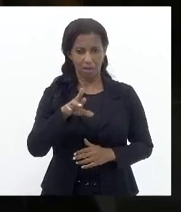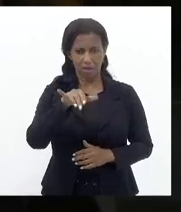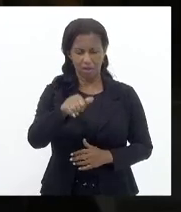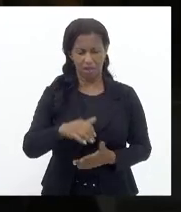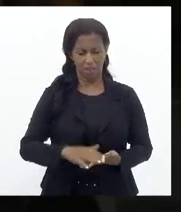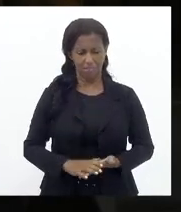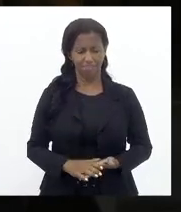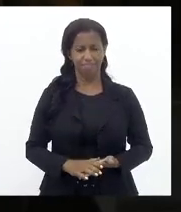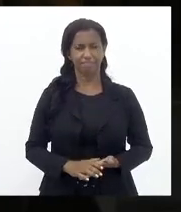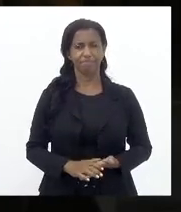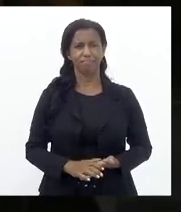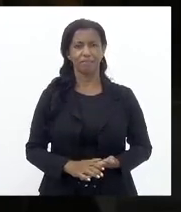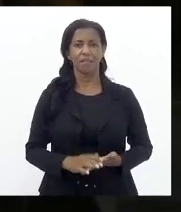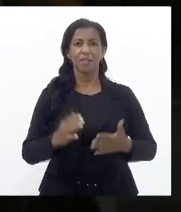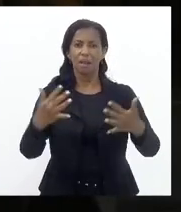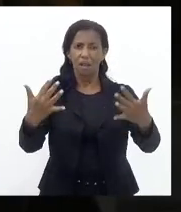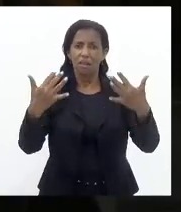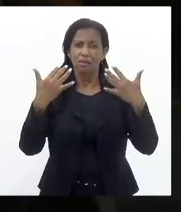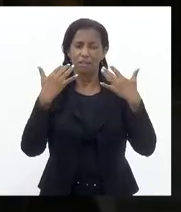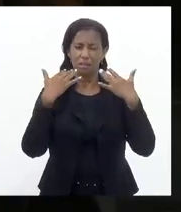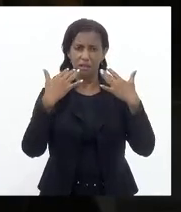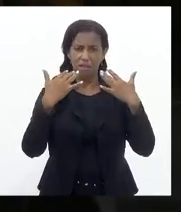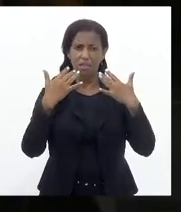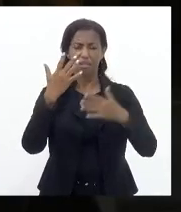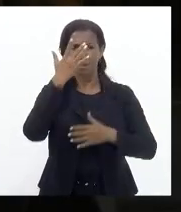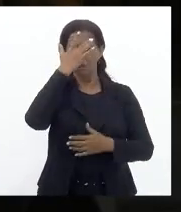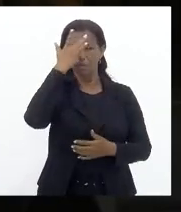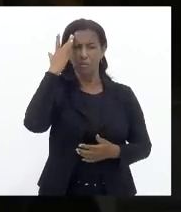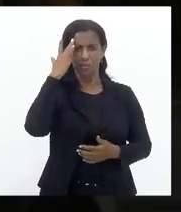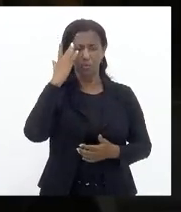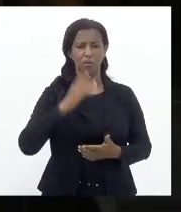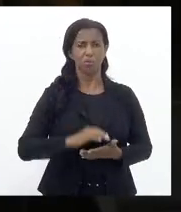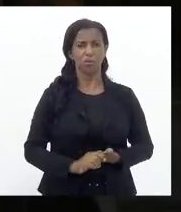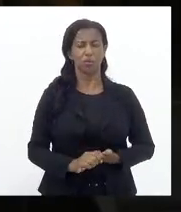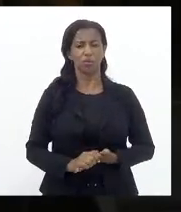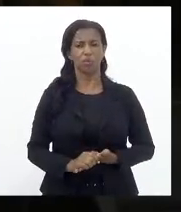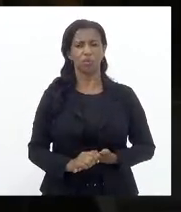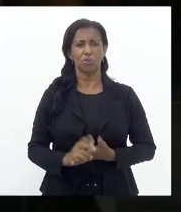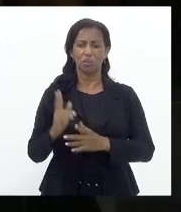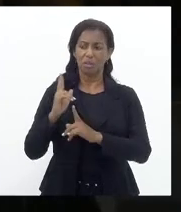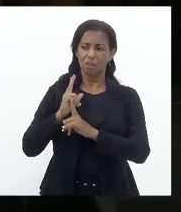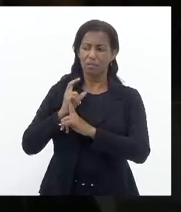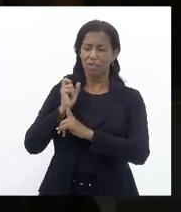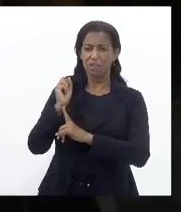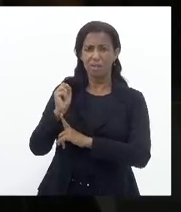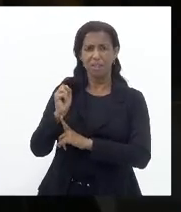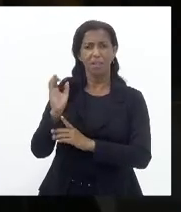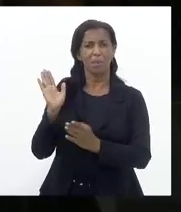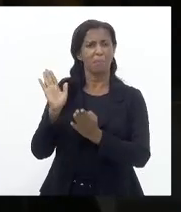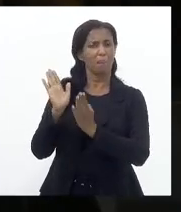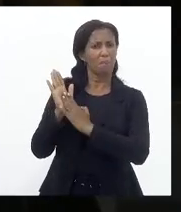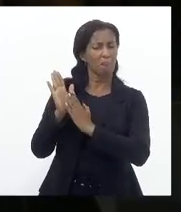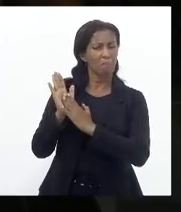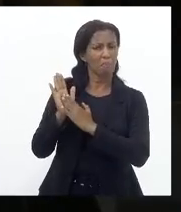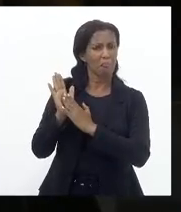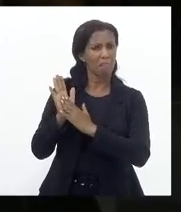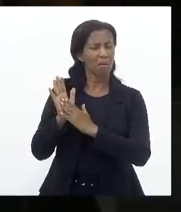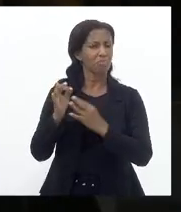impressionante E merece Atenção Aqueles Que se elegeram Defendendo Uma pauta Consolidada Uma pauta Veemente